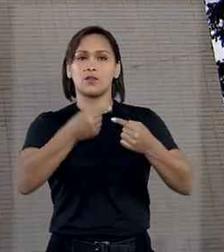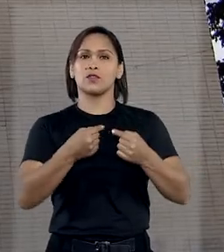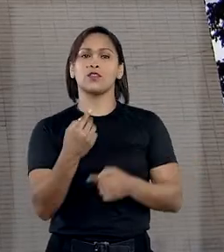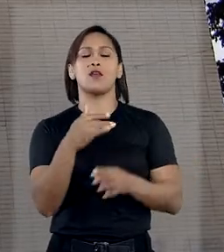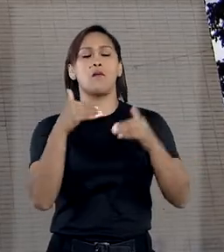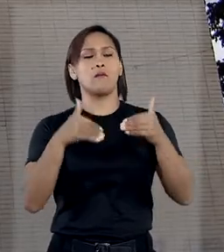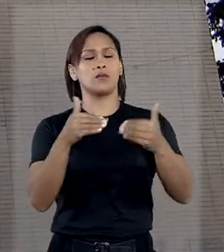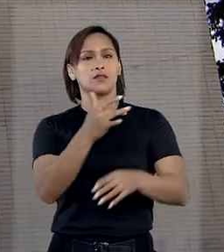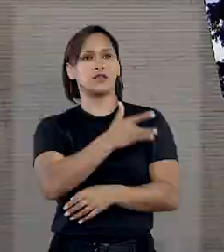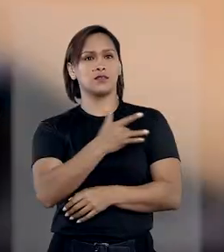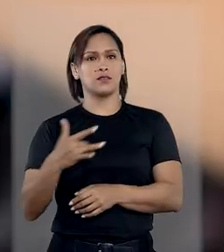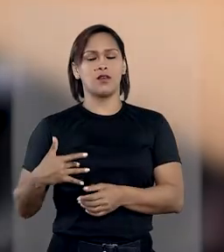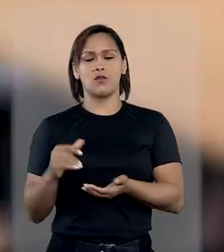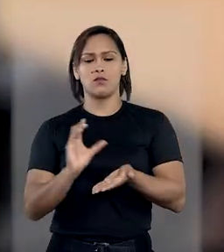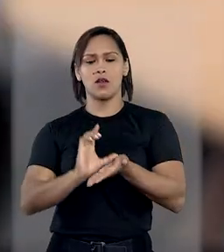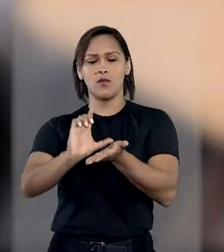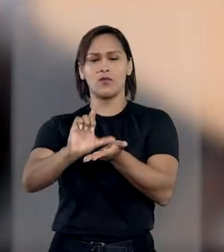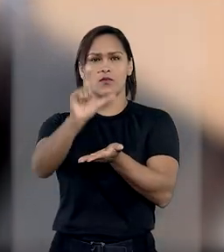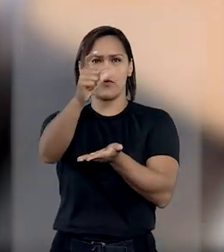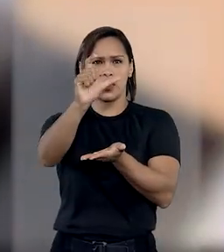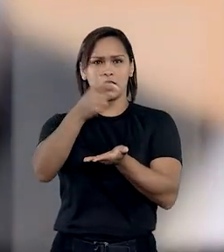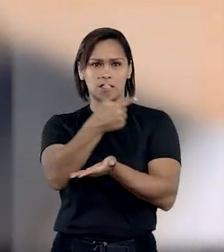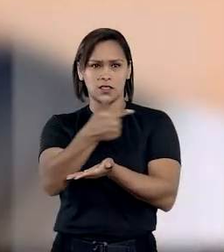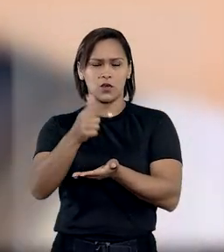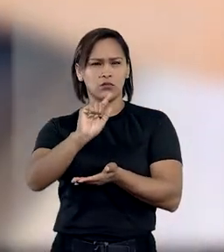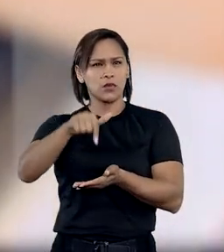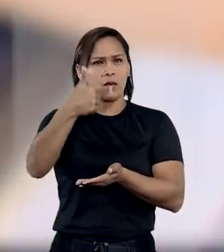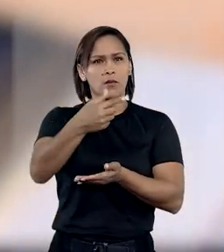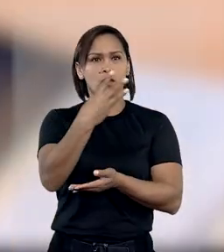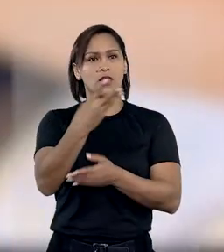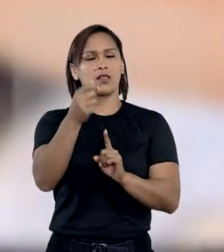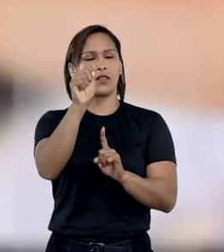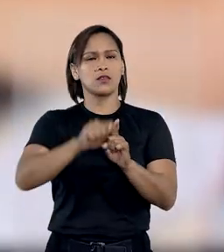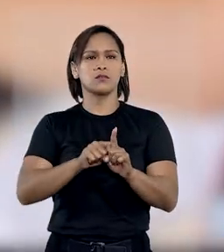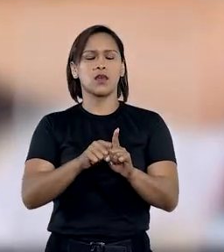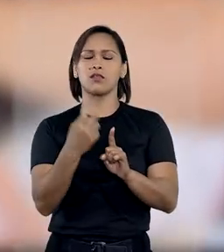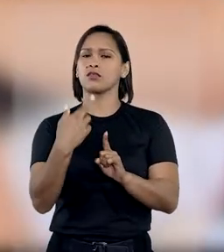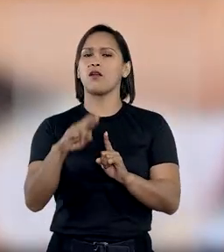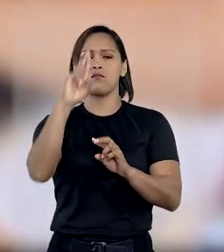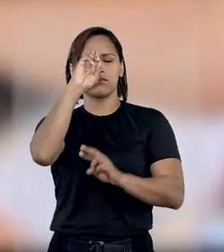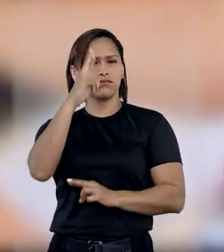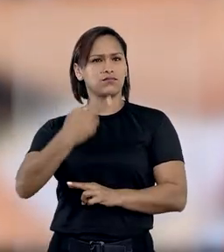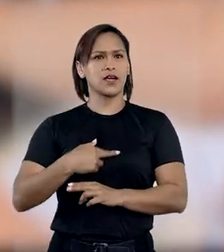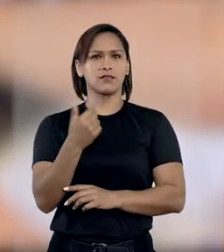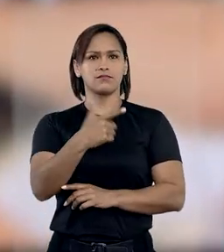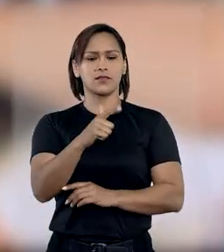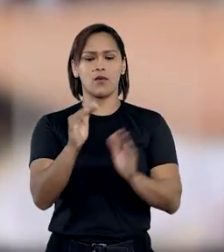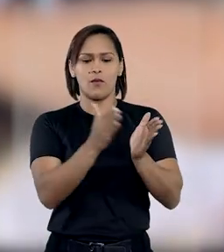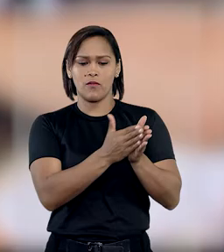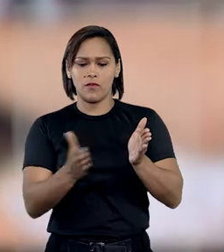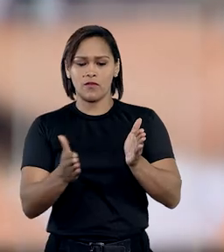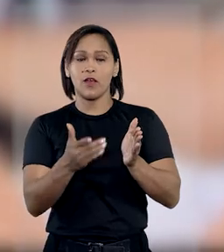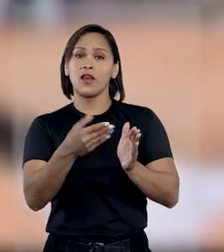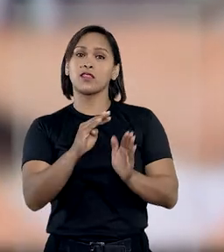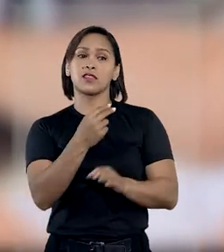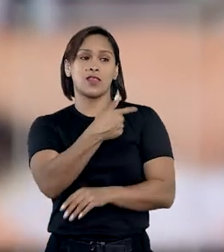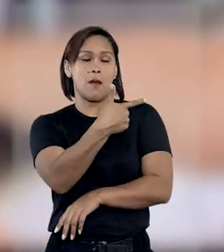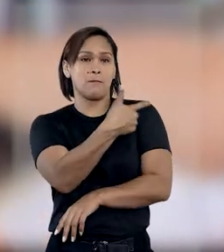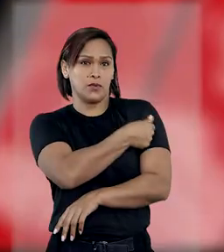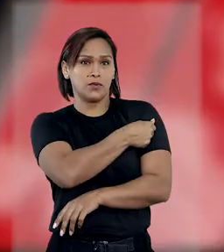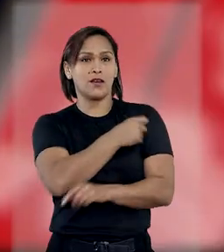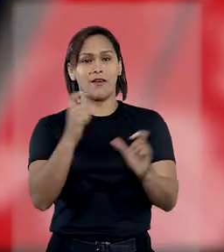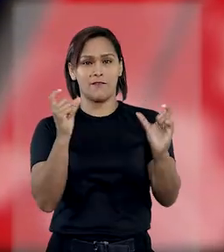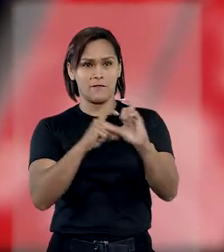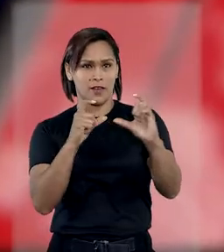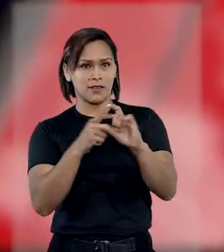política do Ministério da Saúde de disponibilizar a segunda dose só após três meses não respeita o prazo estabelecido na bula da